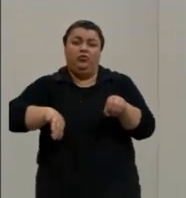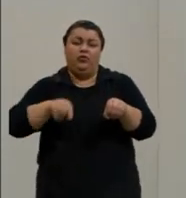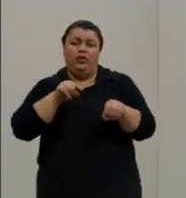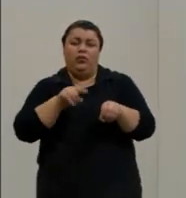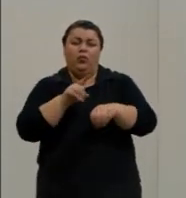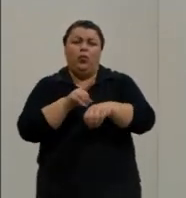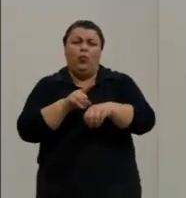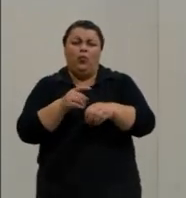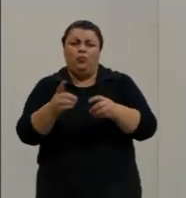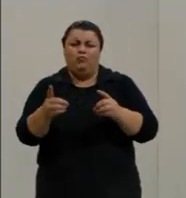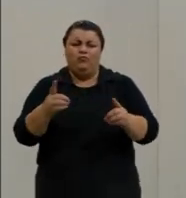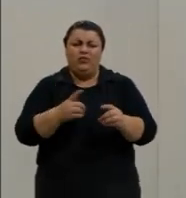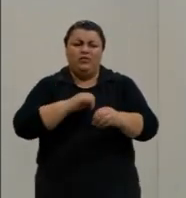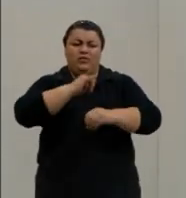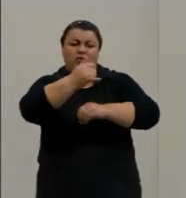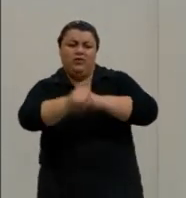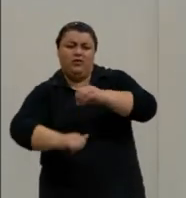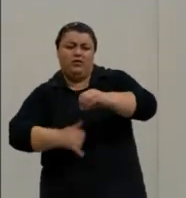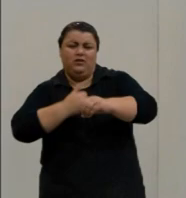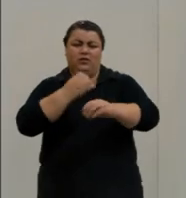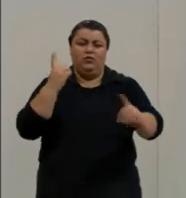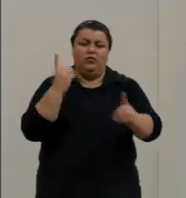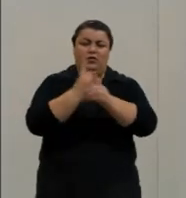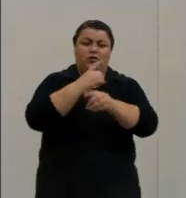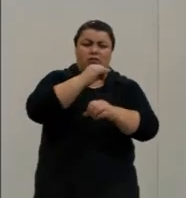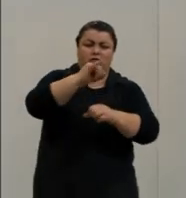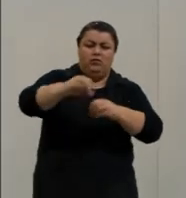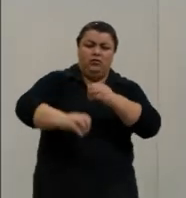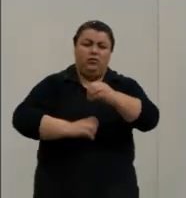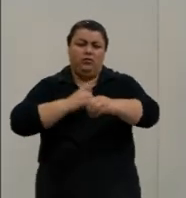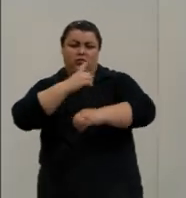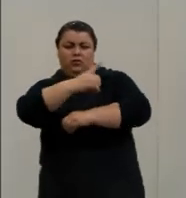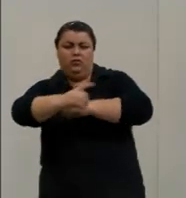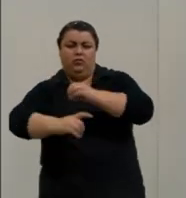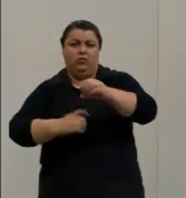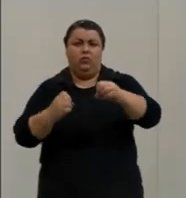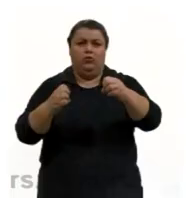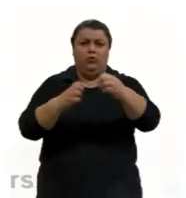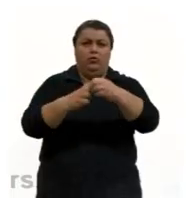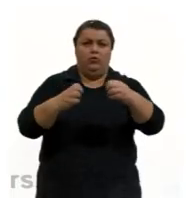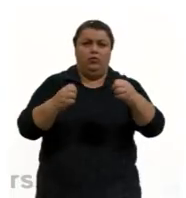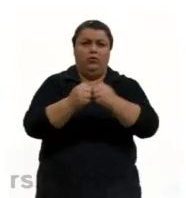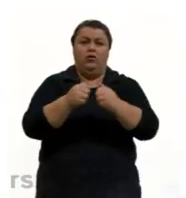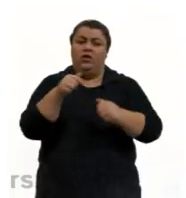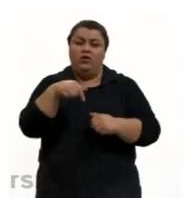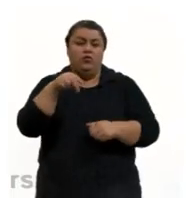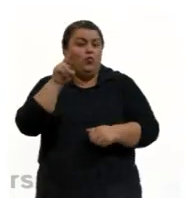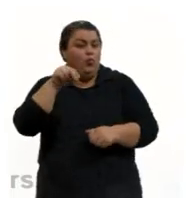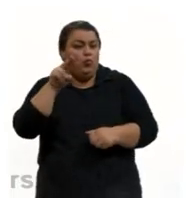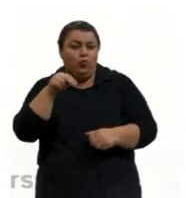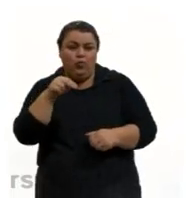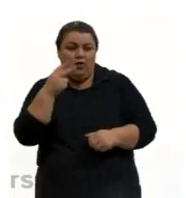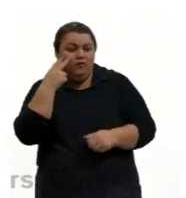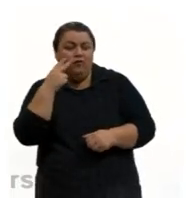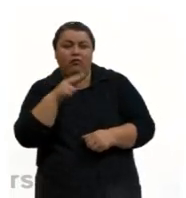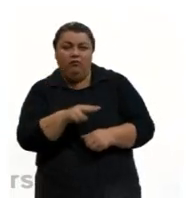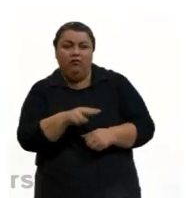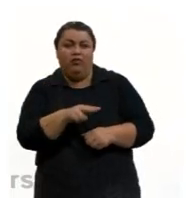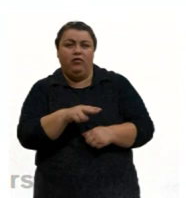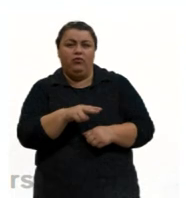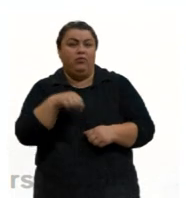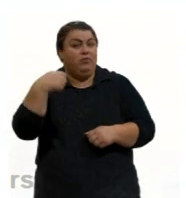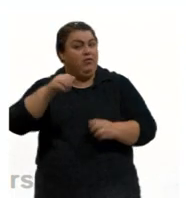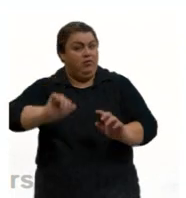poderiam se colidir no núcleo, bater no núcleo. E isso nunca foi observado, então precisava ser